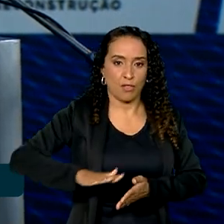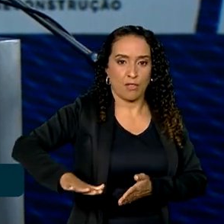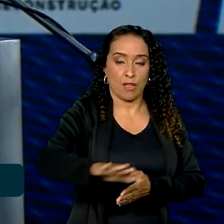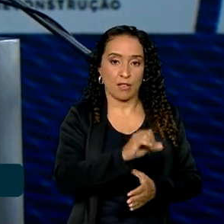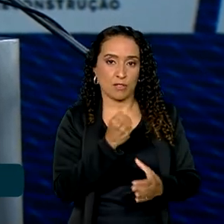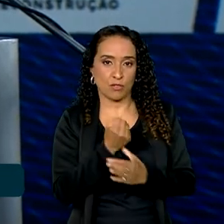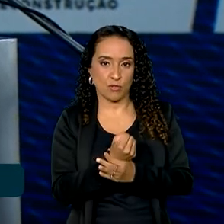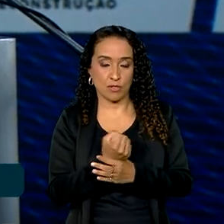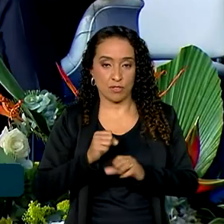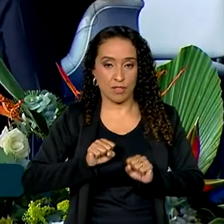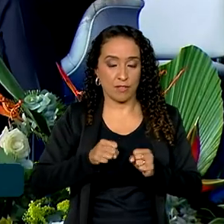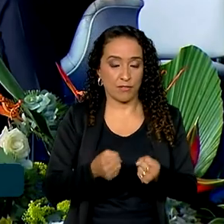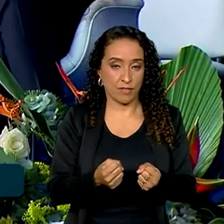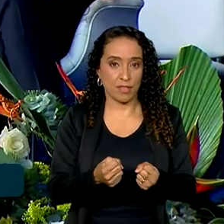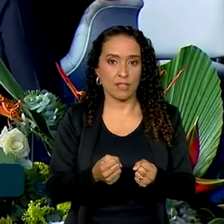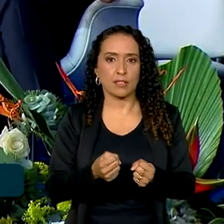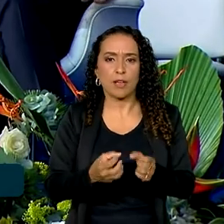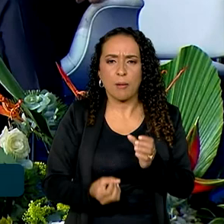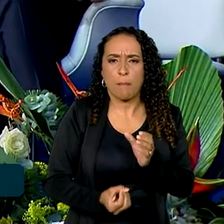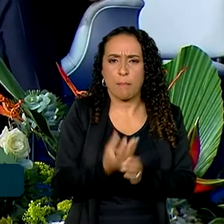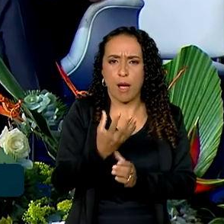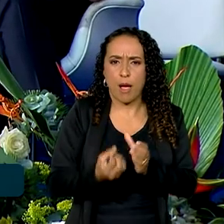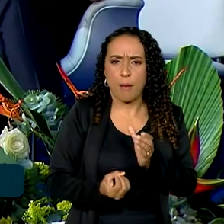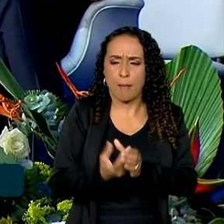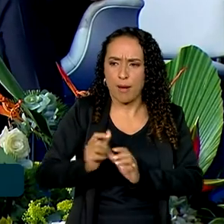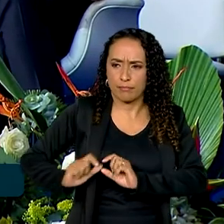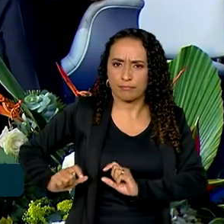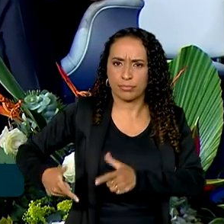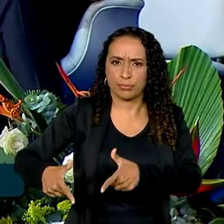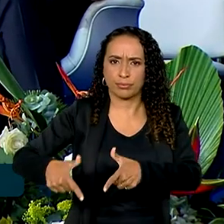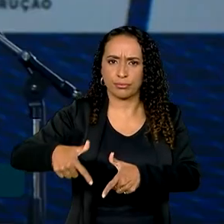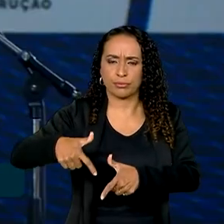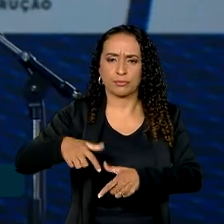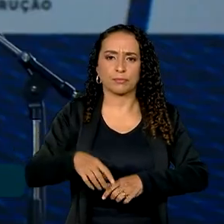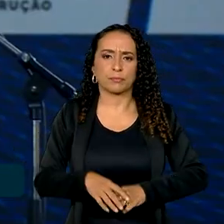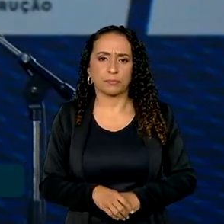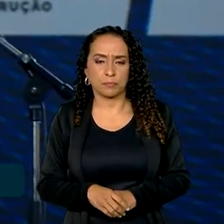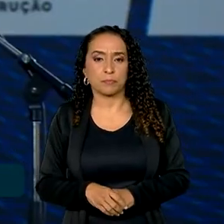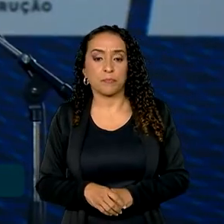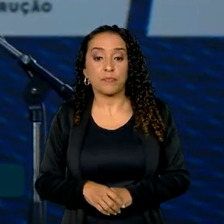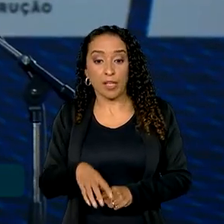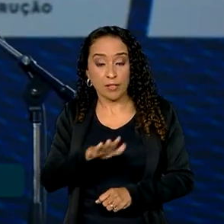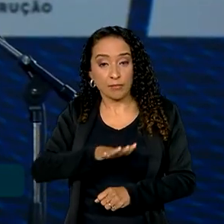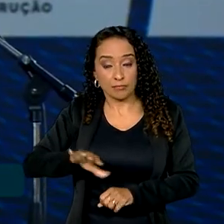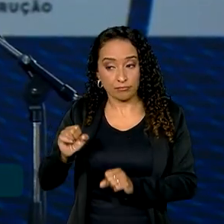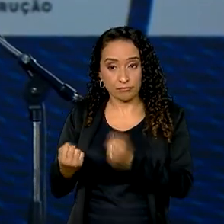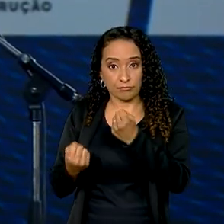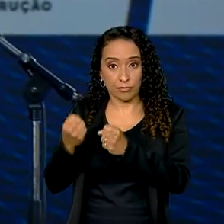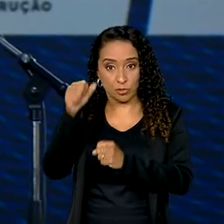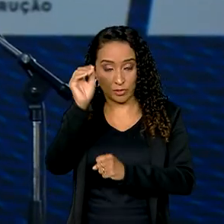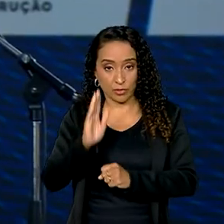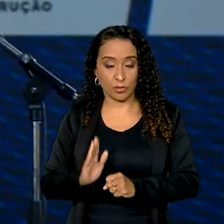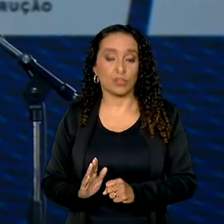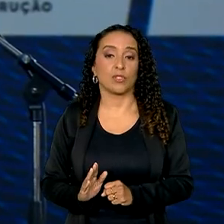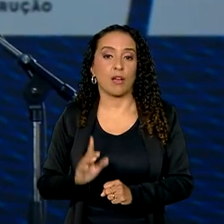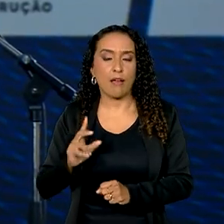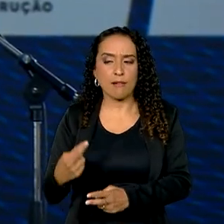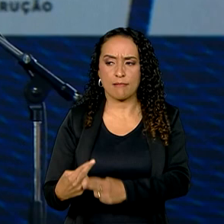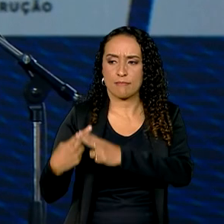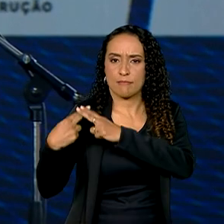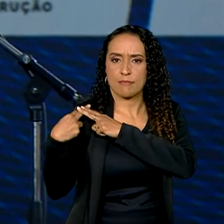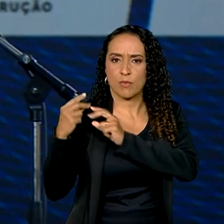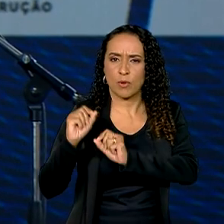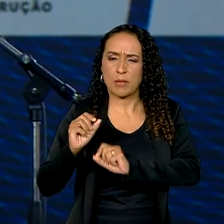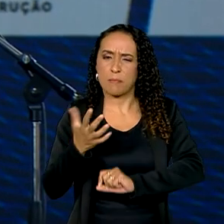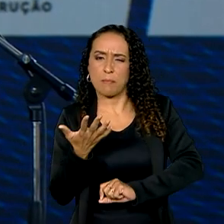segurança e defesa geram milhares de empregos formais. Este segmento da indústria nacional é responsável